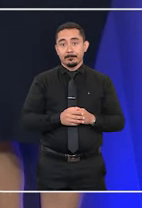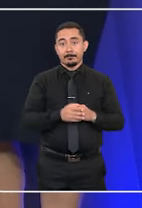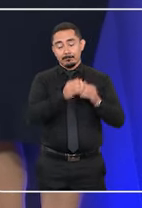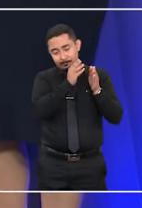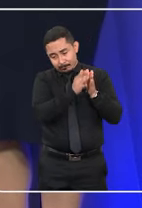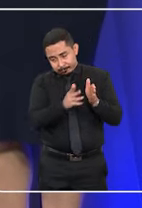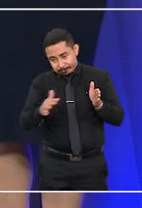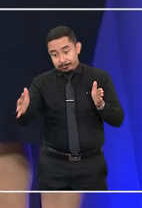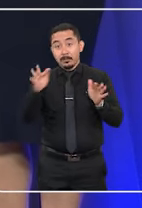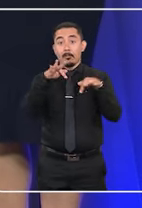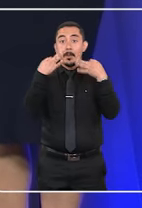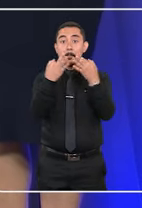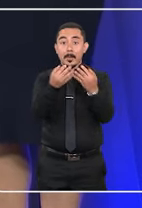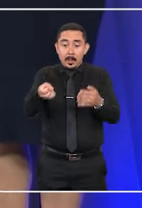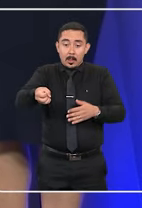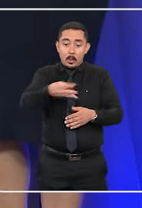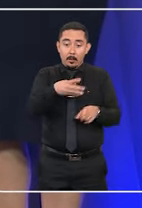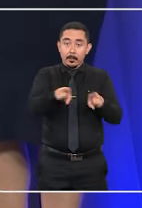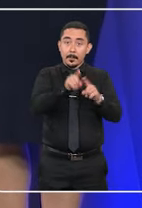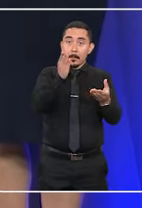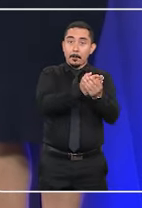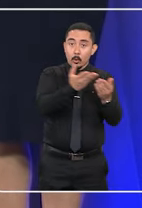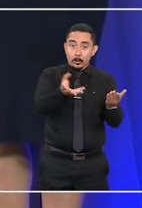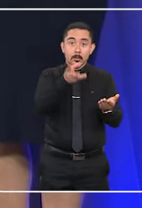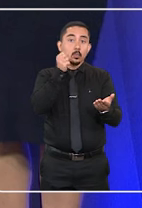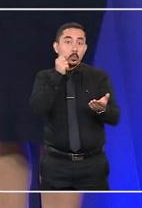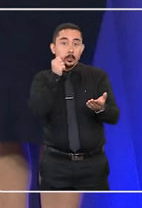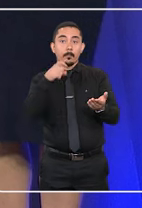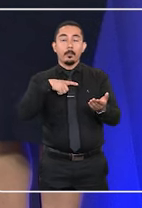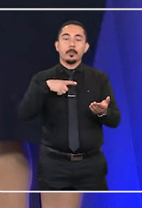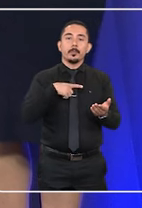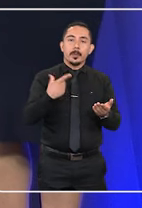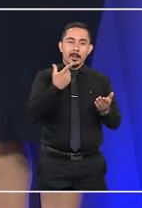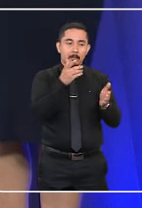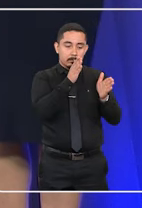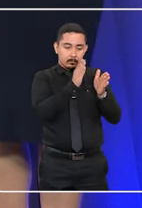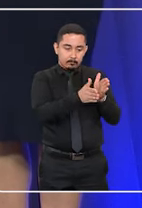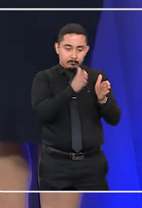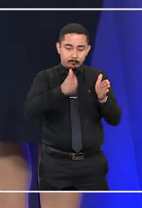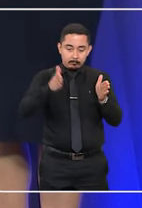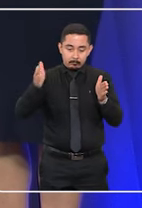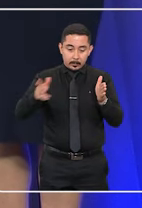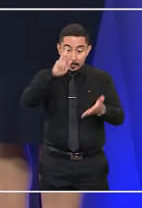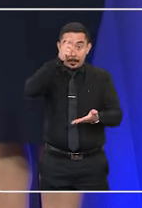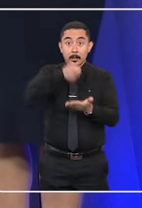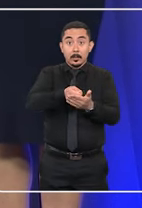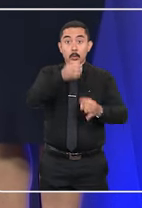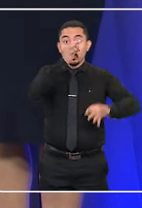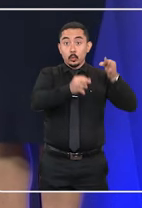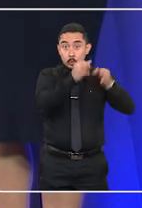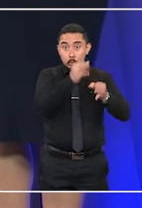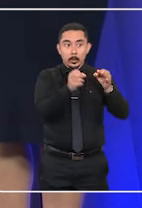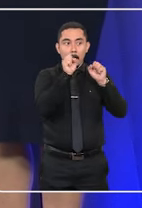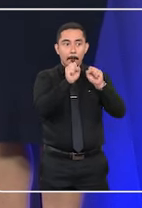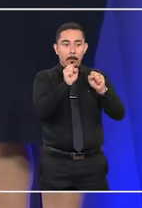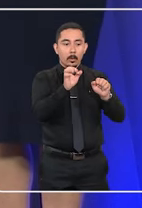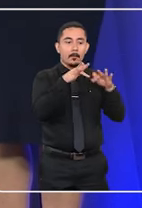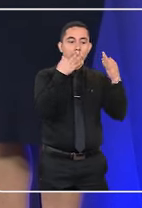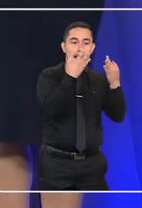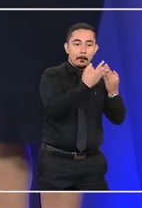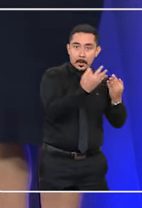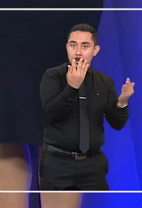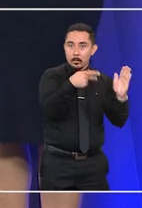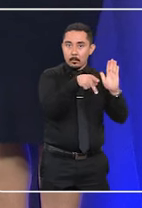até uma nova família em um processo de adoção tem como uma das etapas a decisão judicial determinando que a família